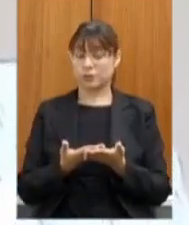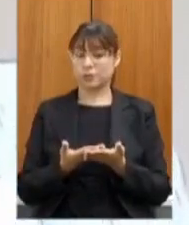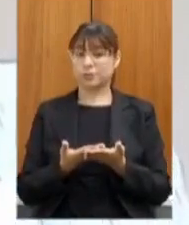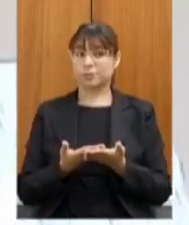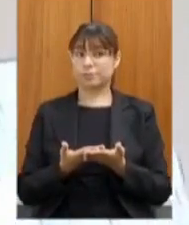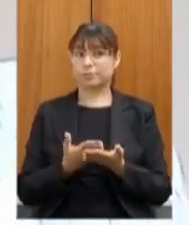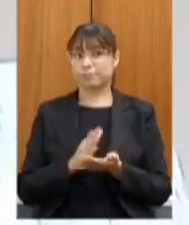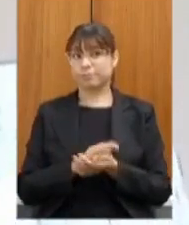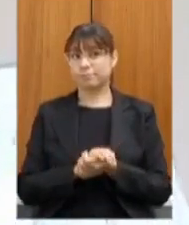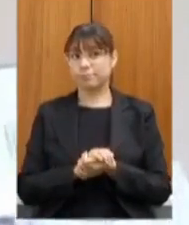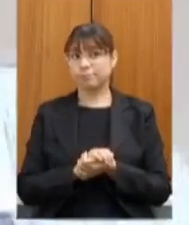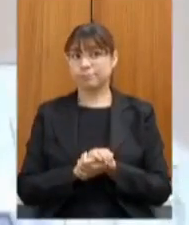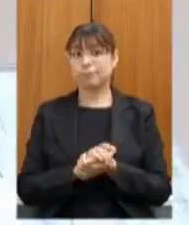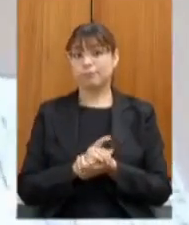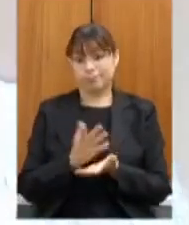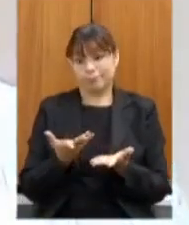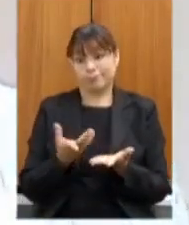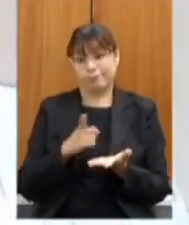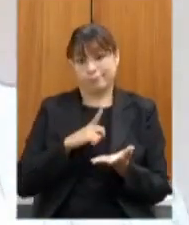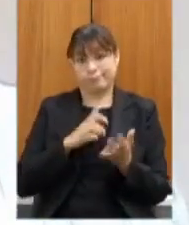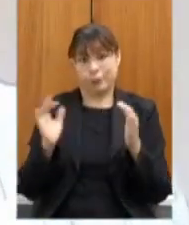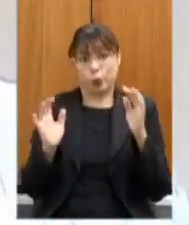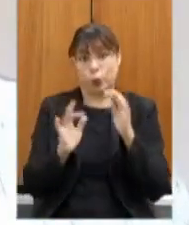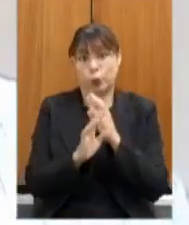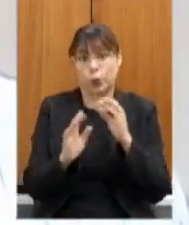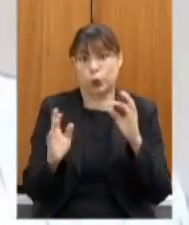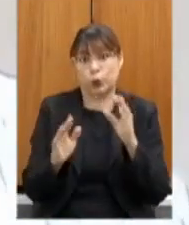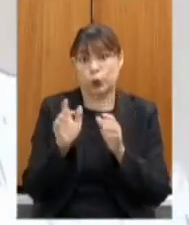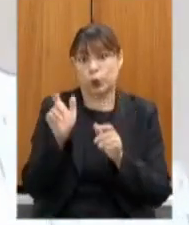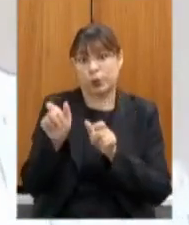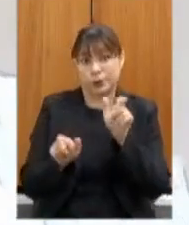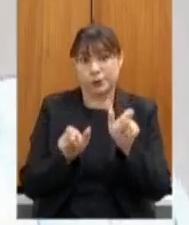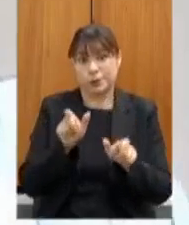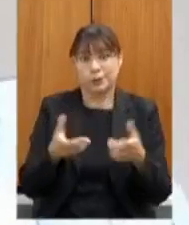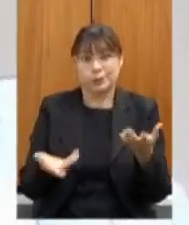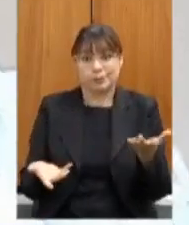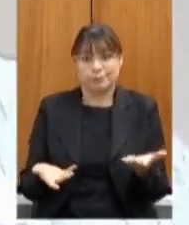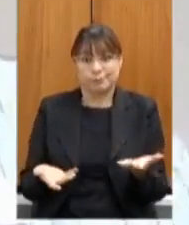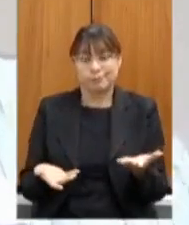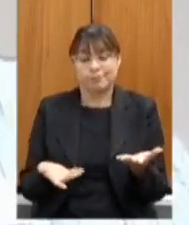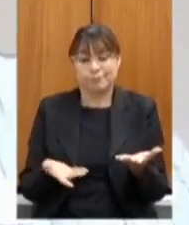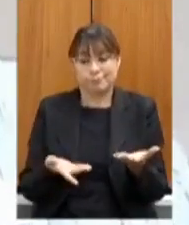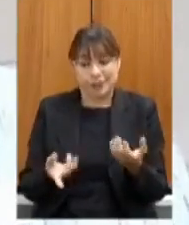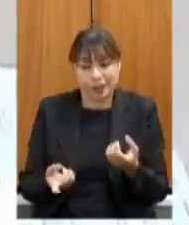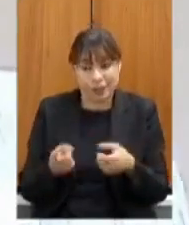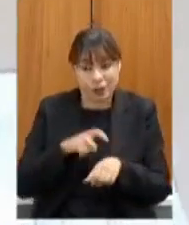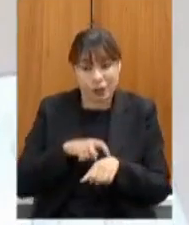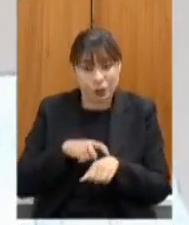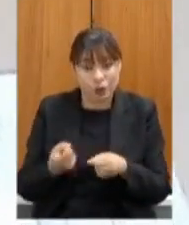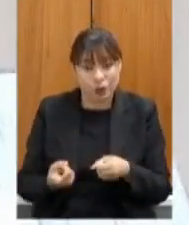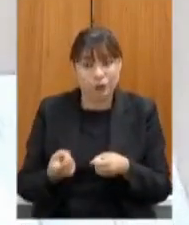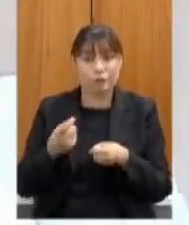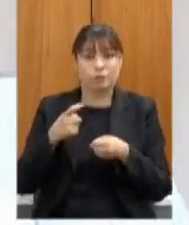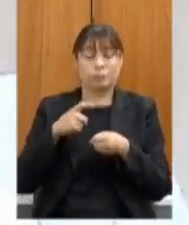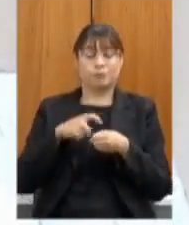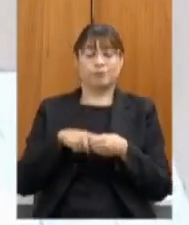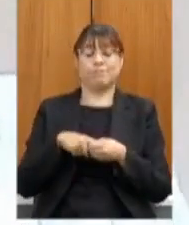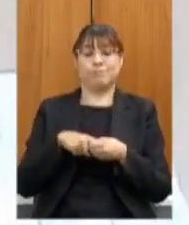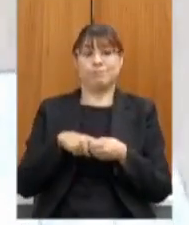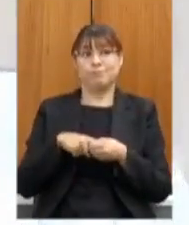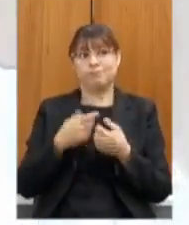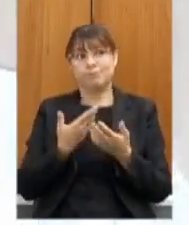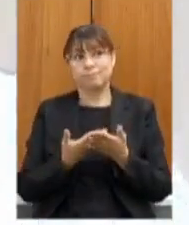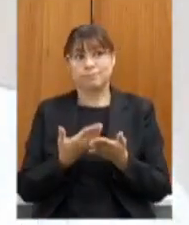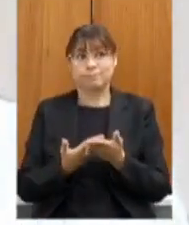aglomerador de pessoas e que o retorno vai gerar uma expectativa muito grande entre jovens